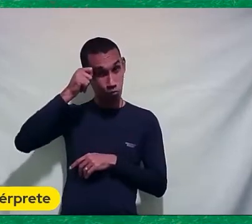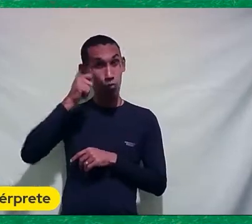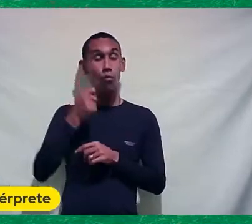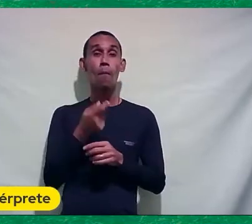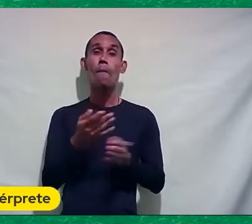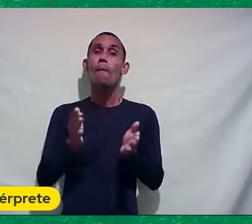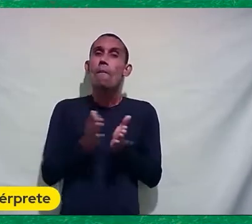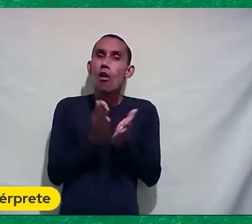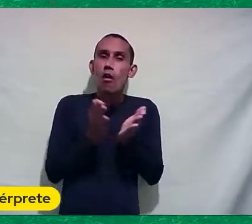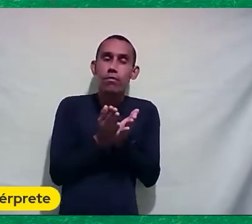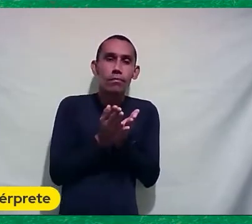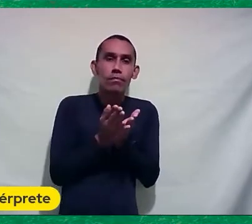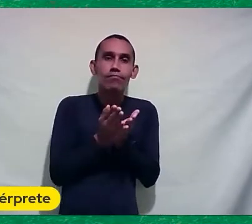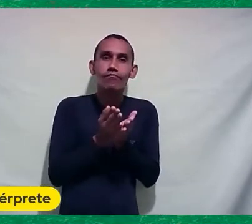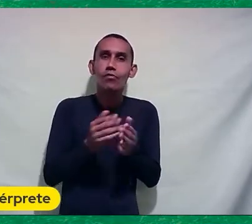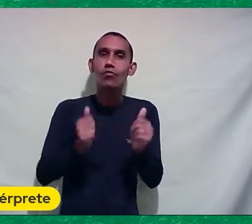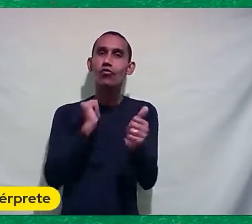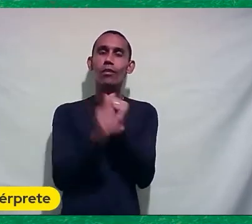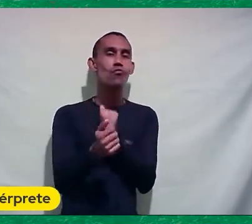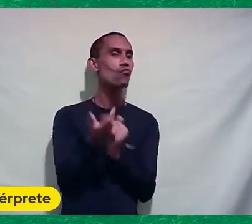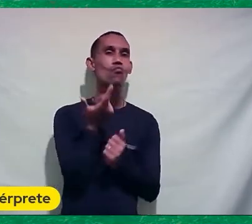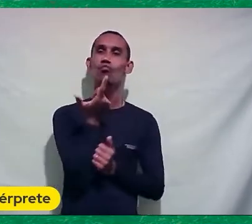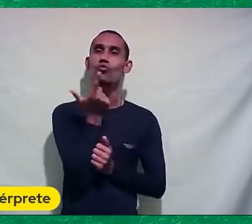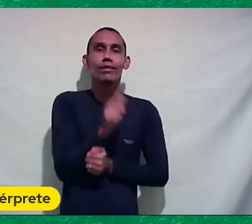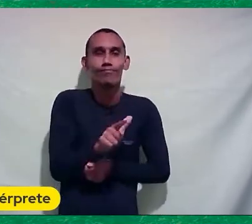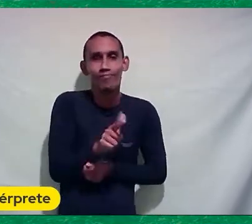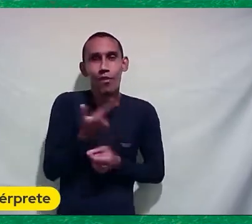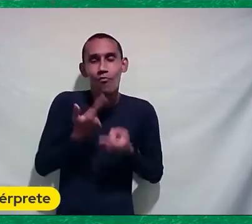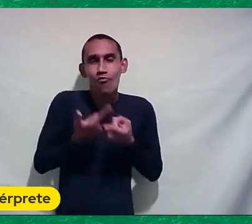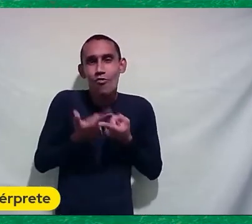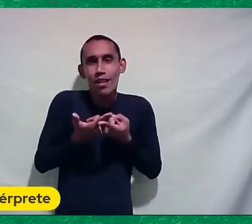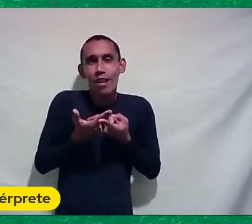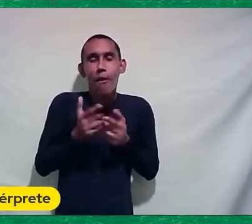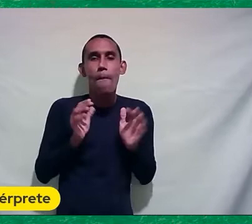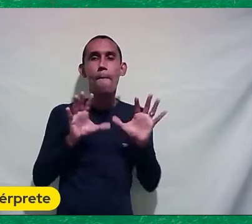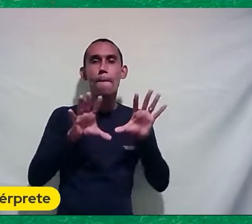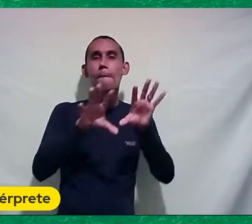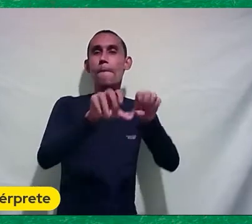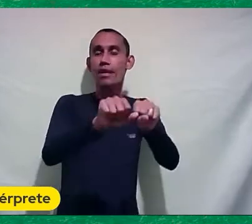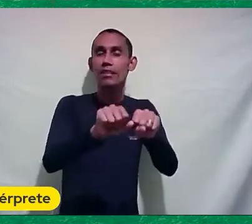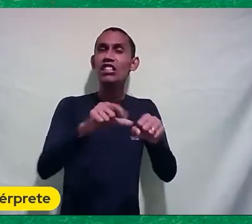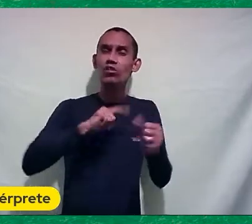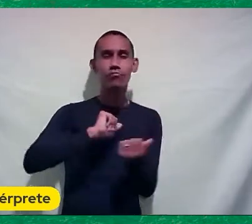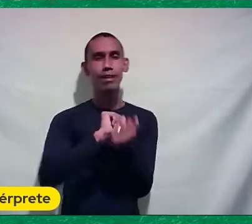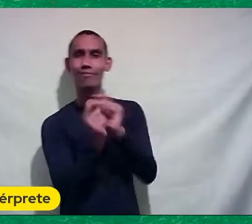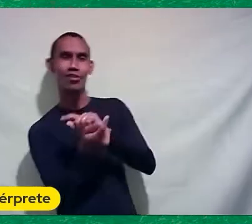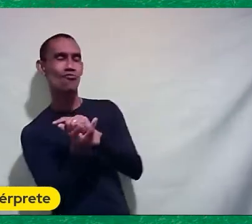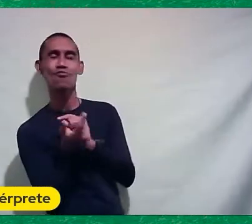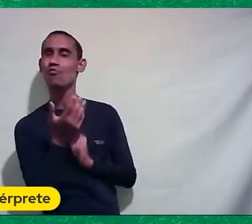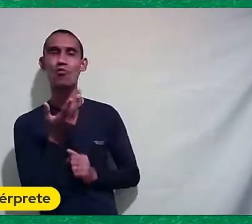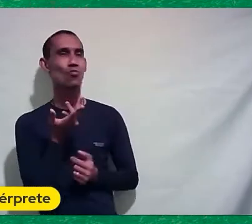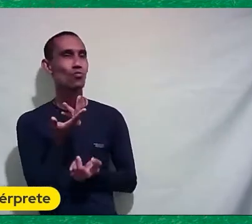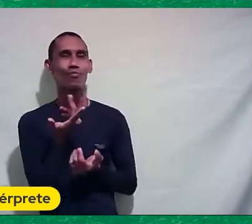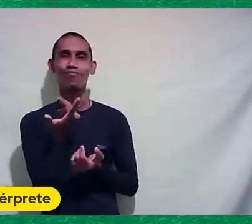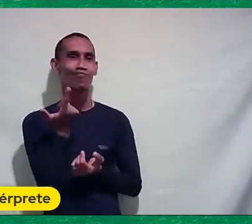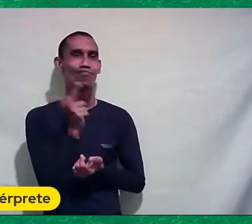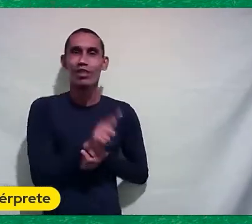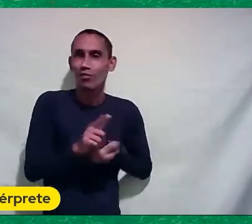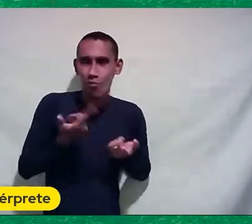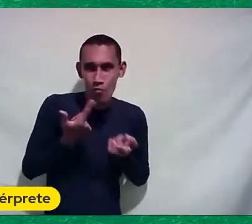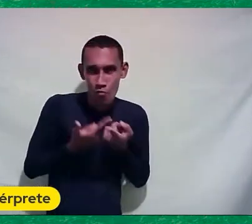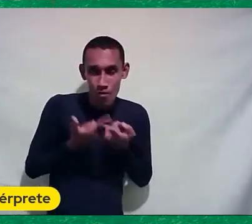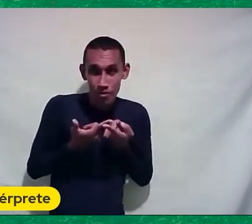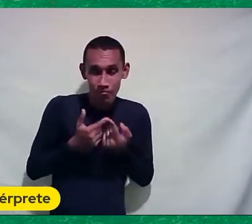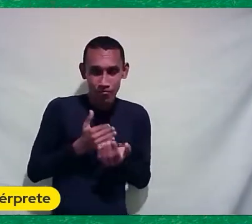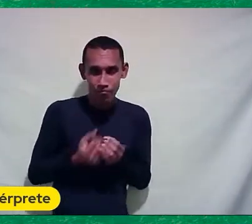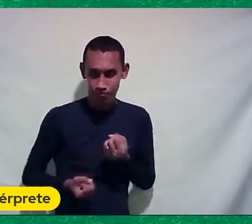carreira No futebol E fracassava Não conseguia Eu pego a ele Silêncio Ele tentou adaptar Mas não rolou A produção Não rolou Mas